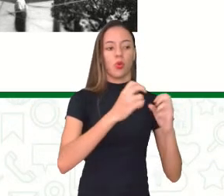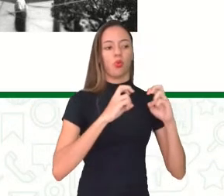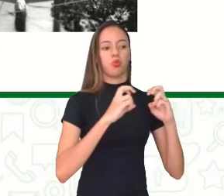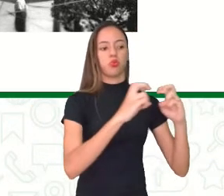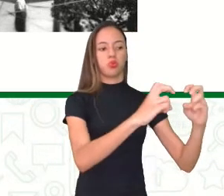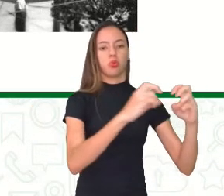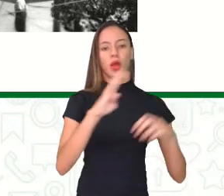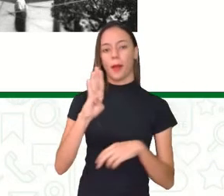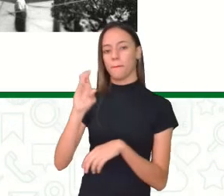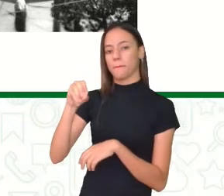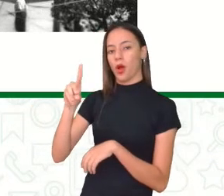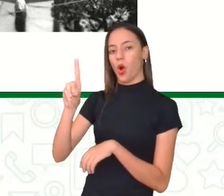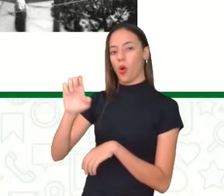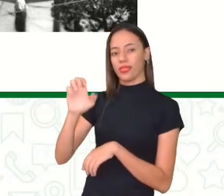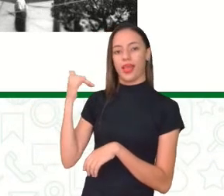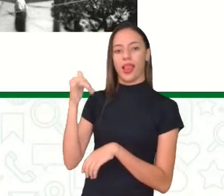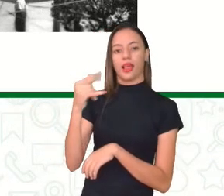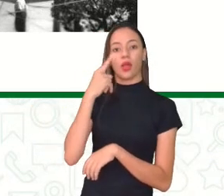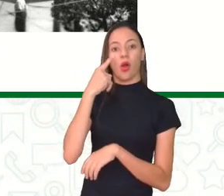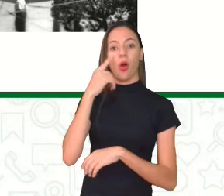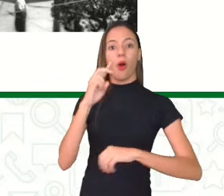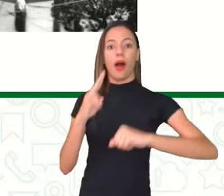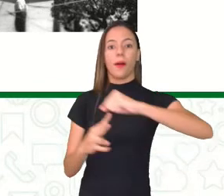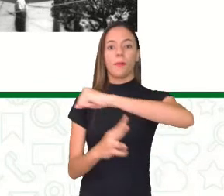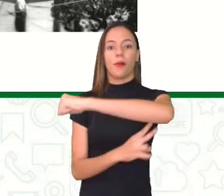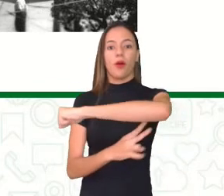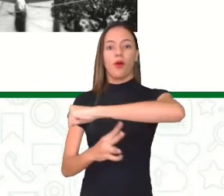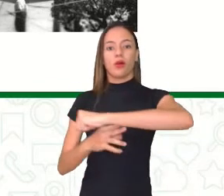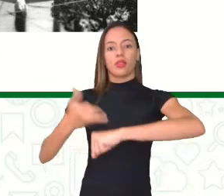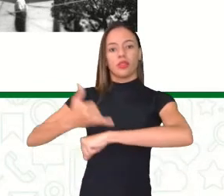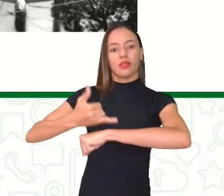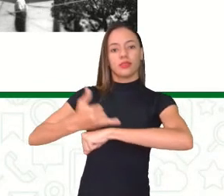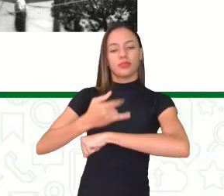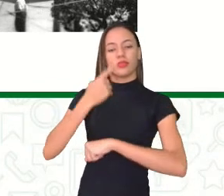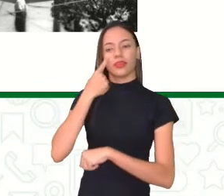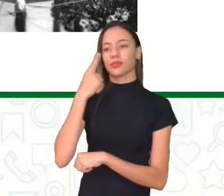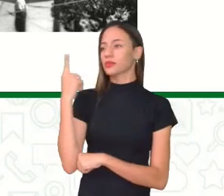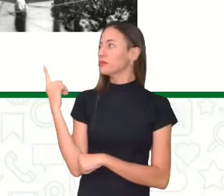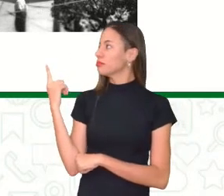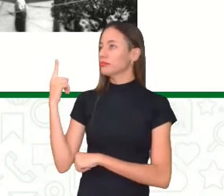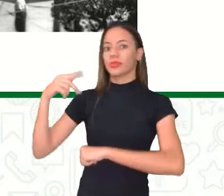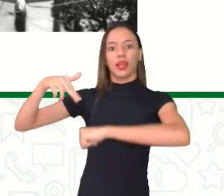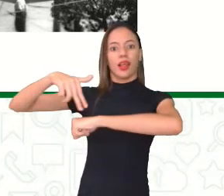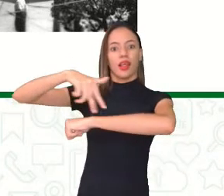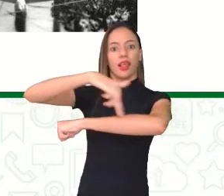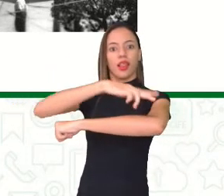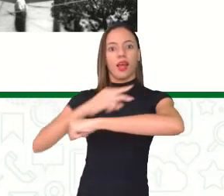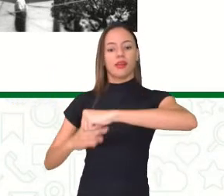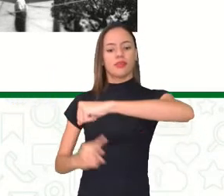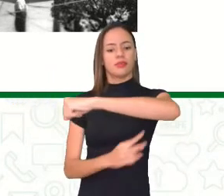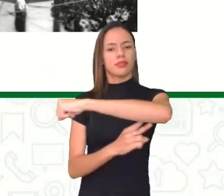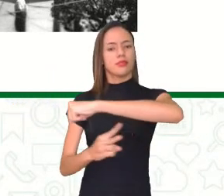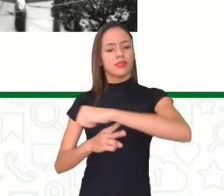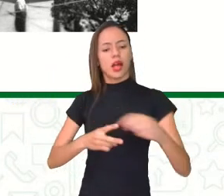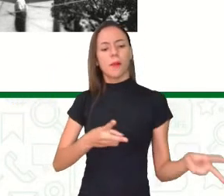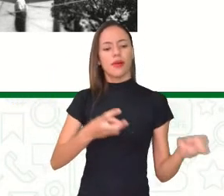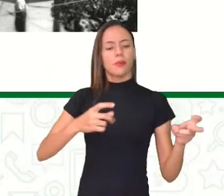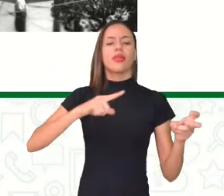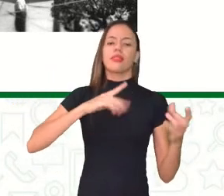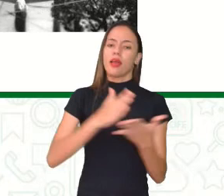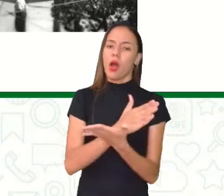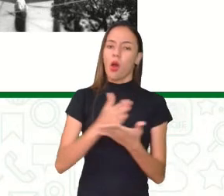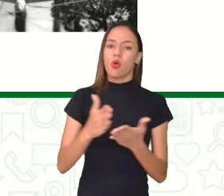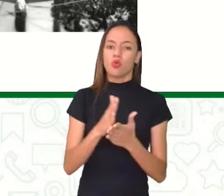reconhecendo aí a ponte chamada Ponte de Ferro? Você andar pela Ponte de Ferro com atenção, você vai ver, né? Que ainda tem os